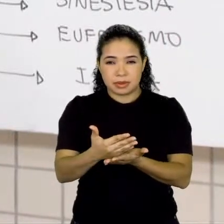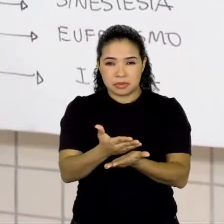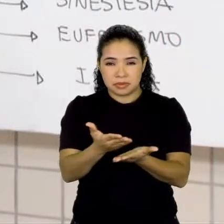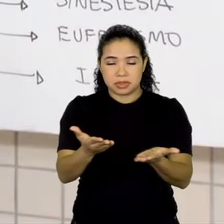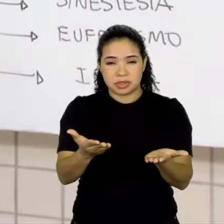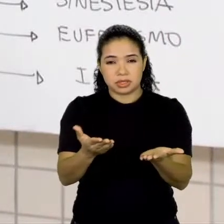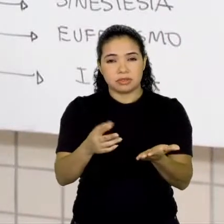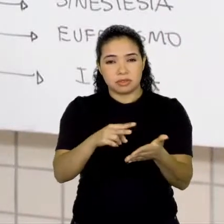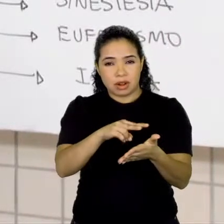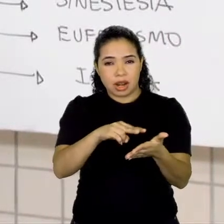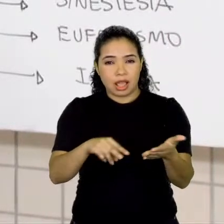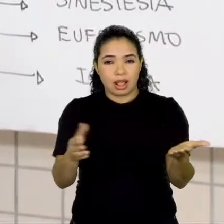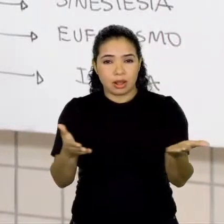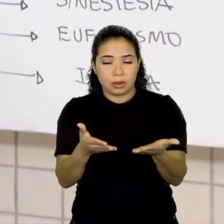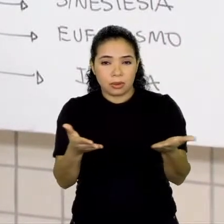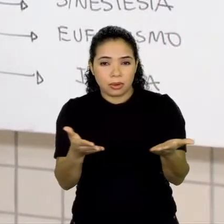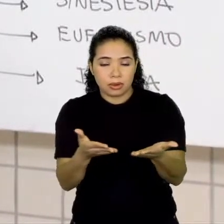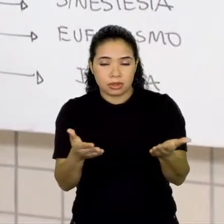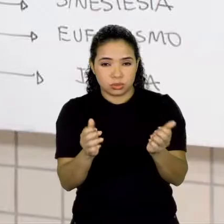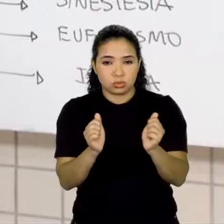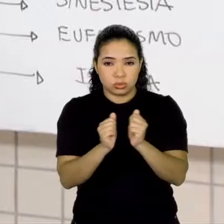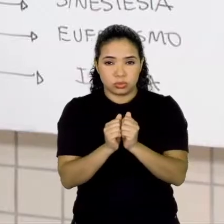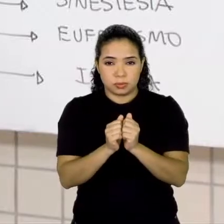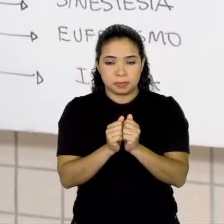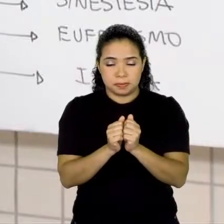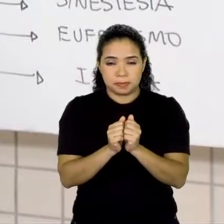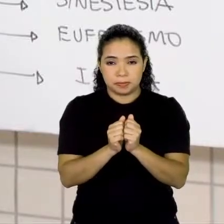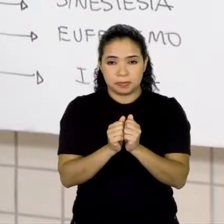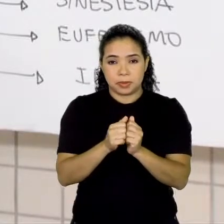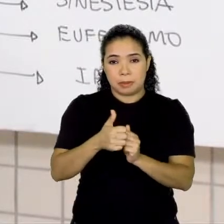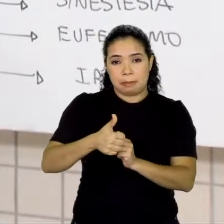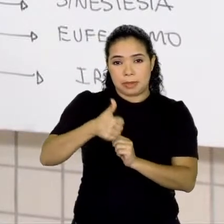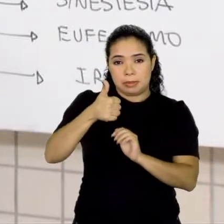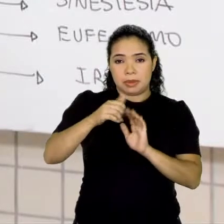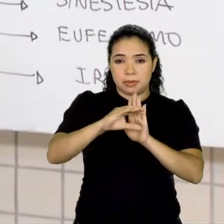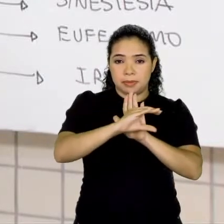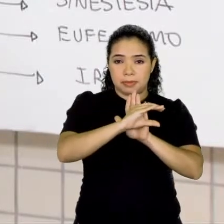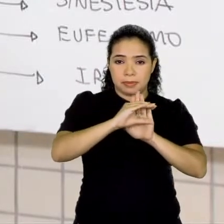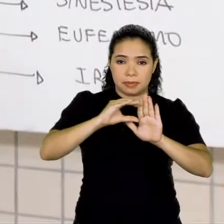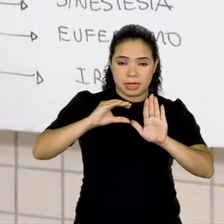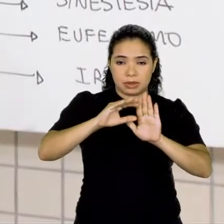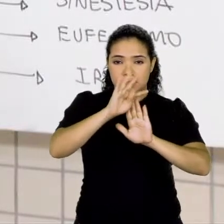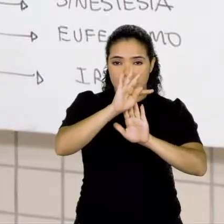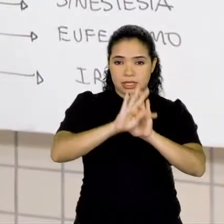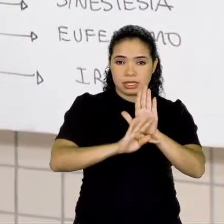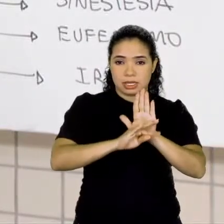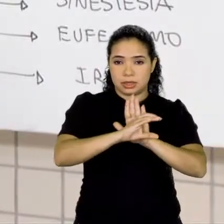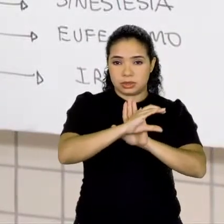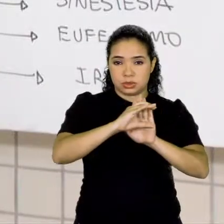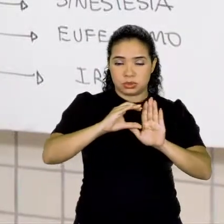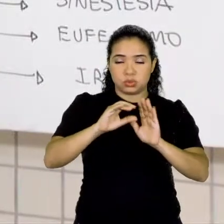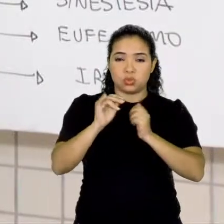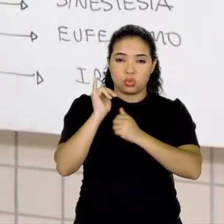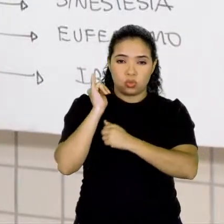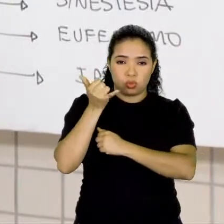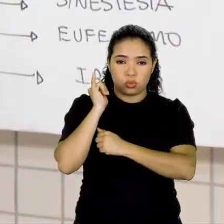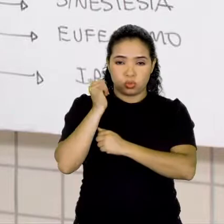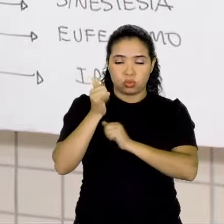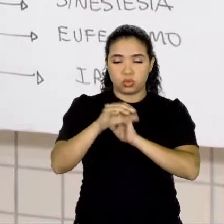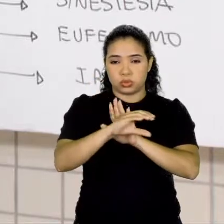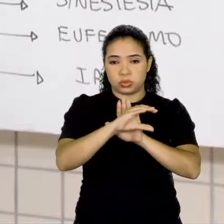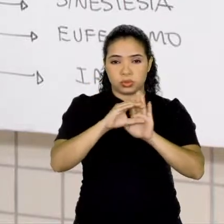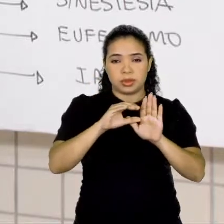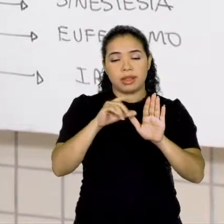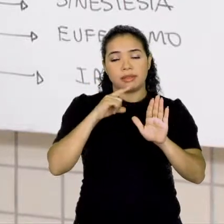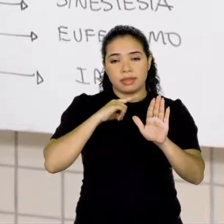vocês vão ver aqui comigo o primeiro parágrafo desse conto, que é dividido em